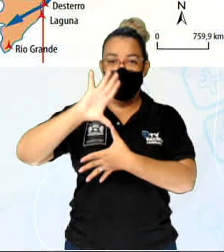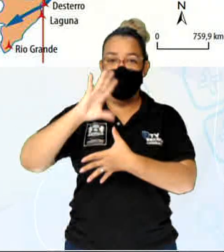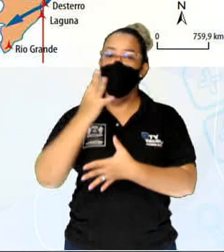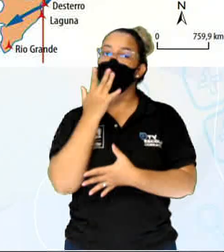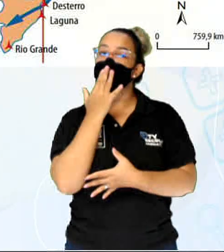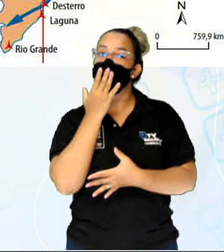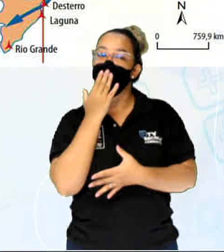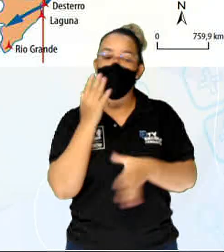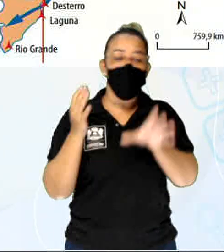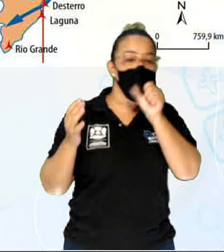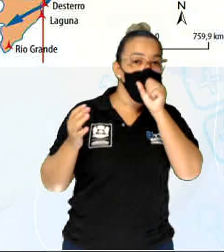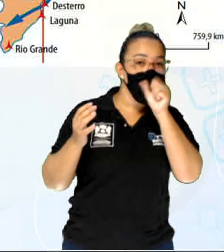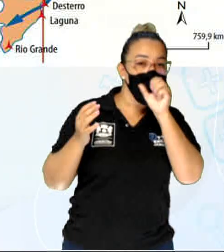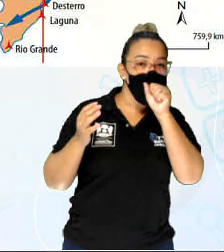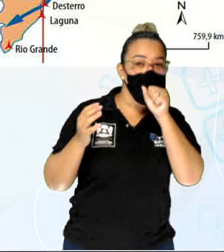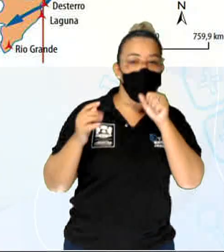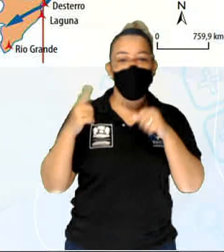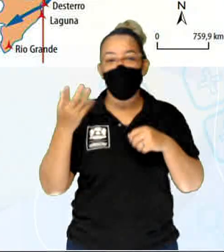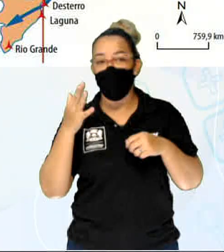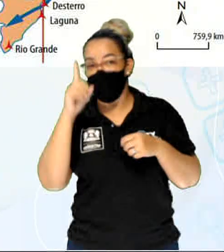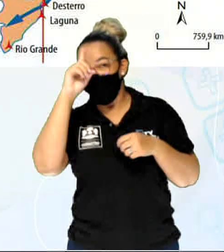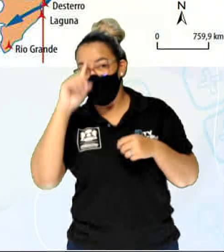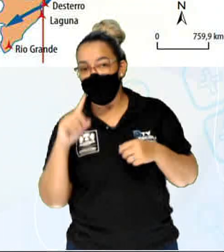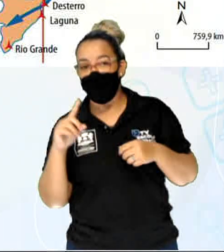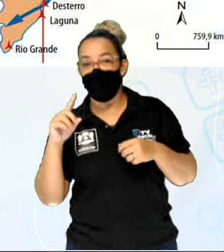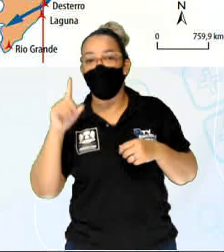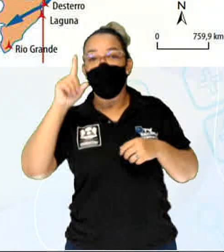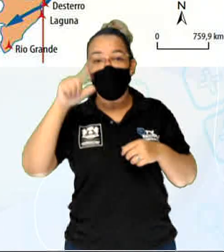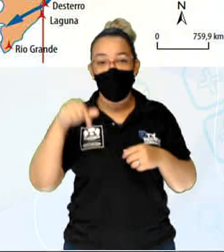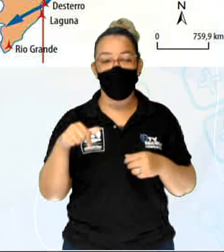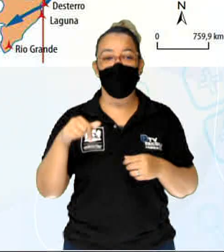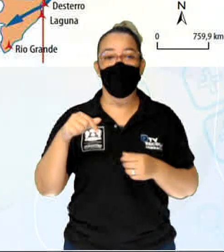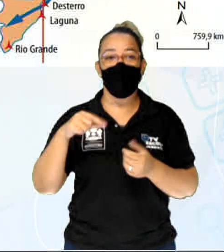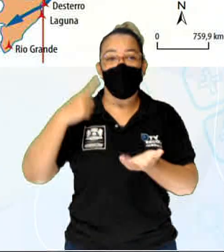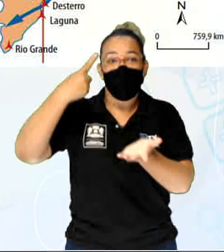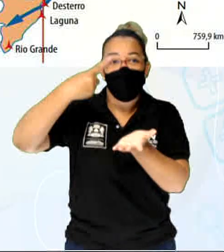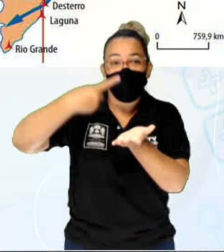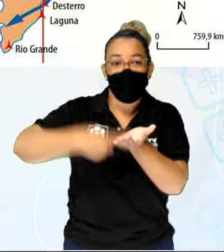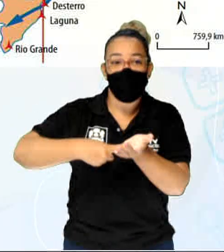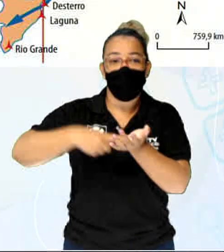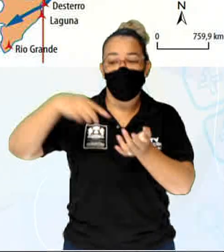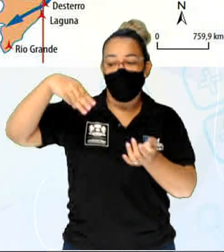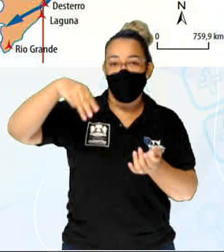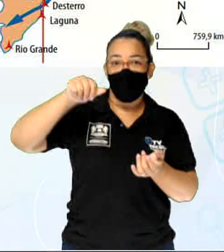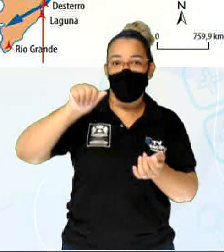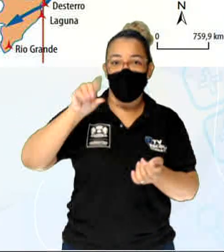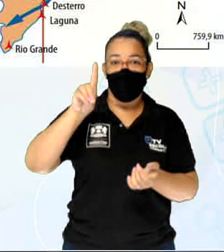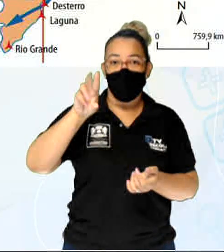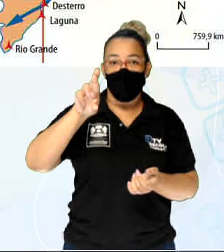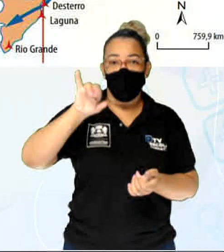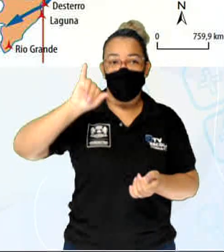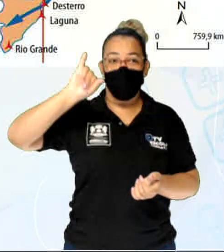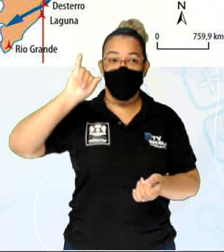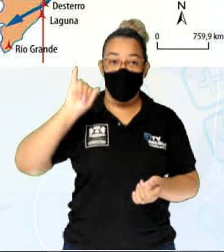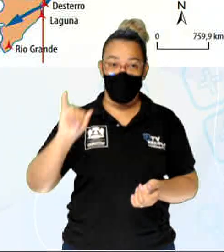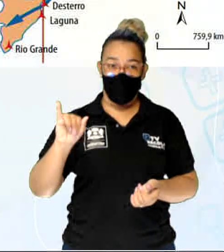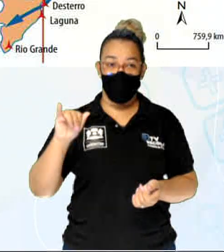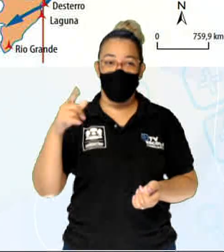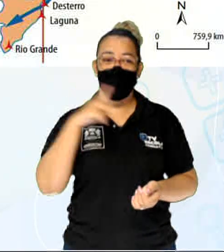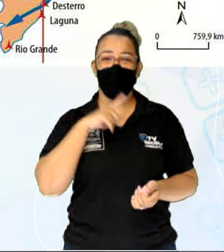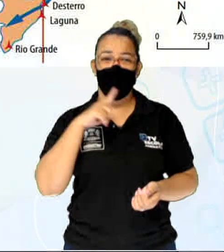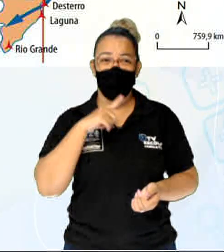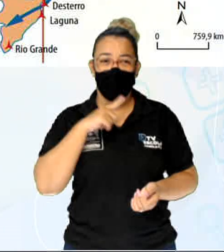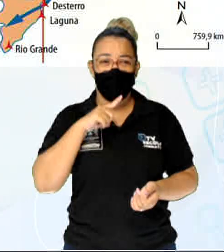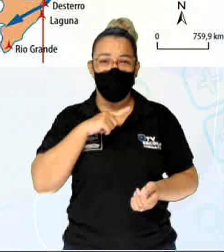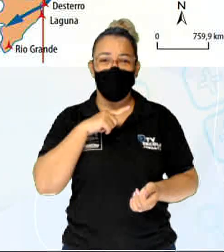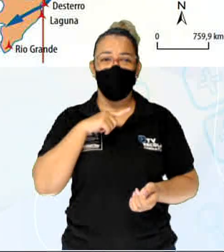um laranja mais escuro e um amarelinho mais claro, o Tratado de Tordesilhas. E aí você tem a expansão dos bandeirantes, que a gente